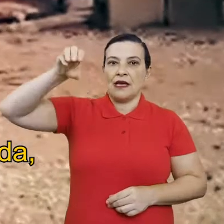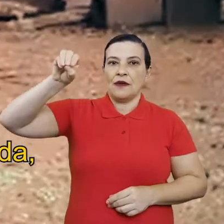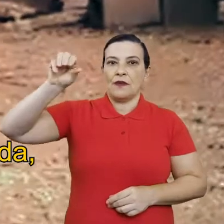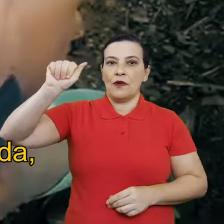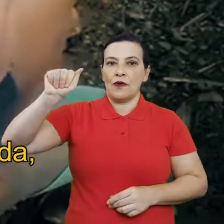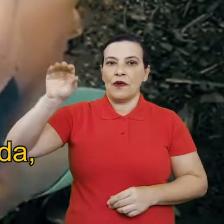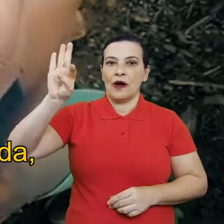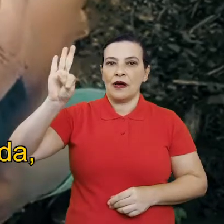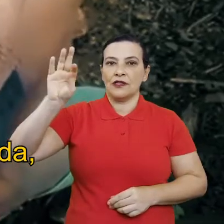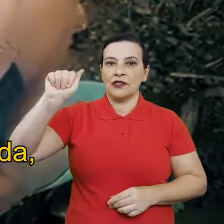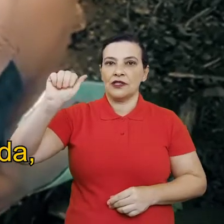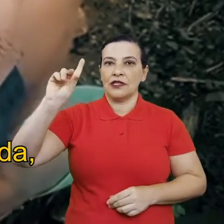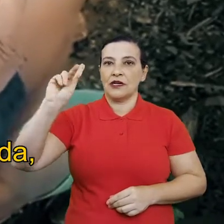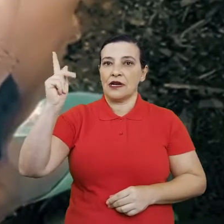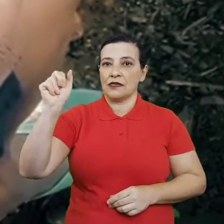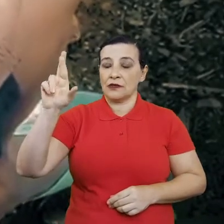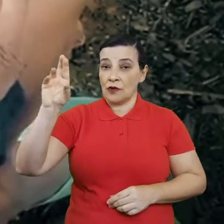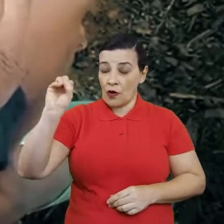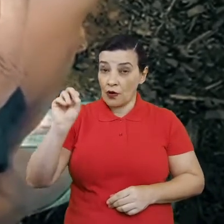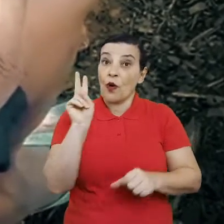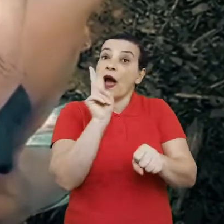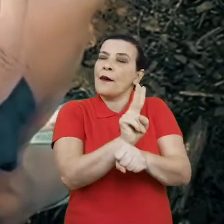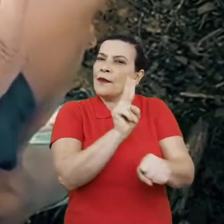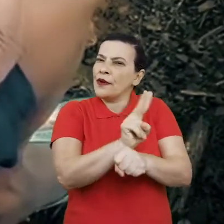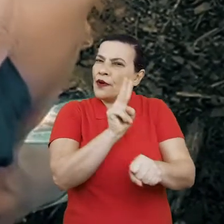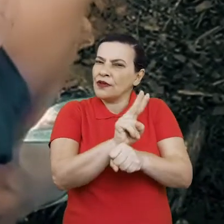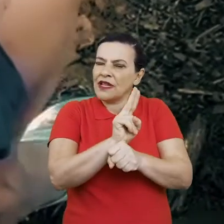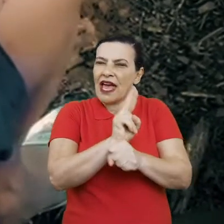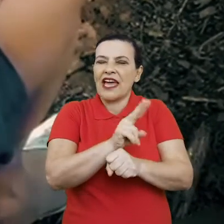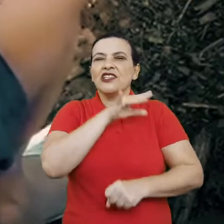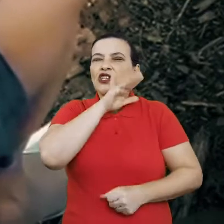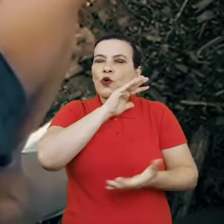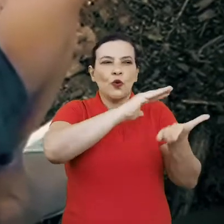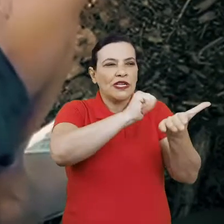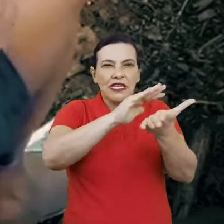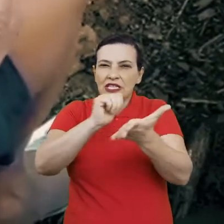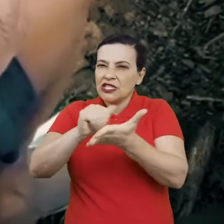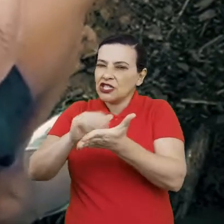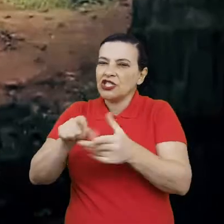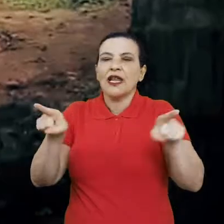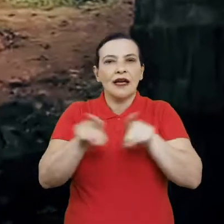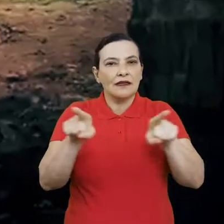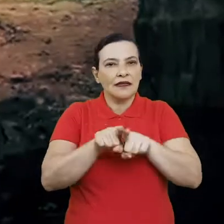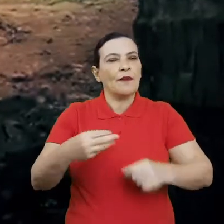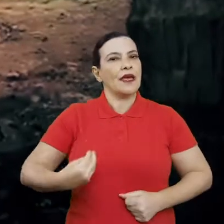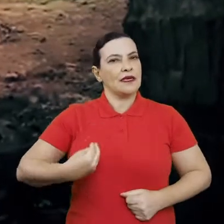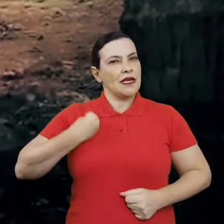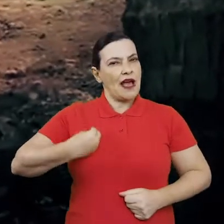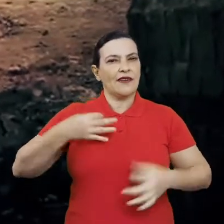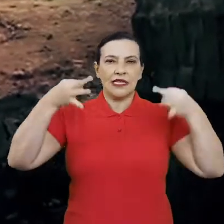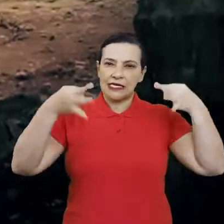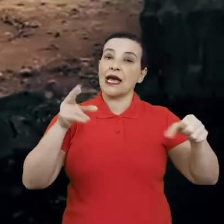de coisas ruins existentes no mundo. O benzimento para isso é feito da seguinte forma. Existem algumas